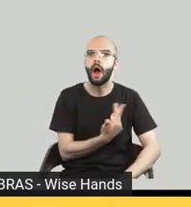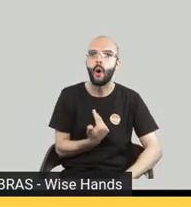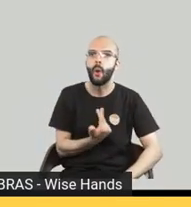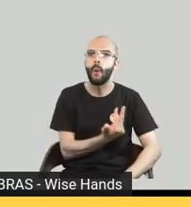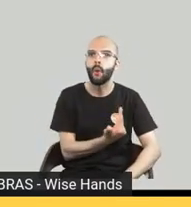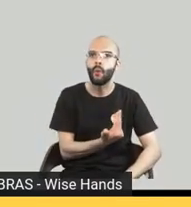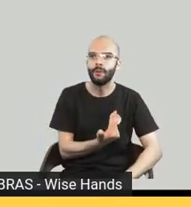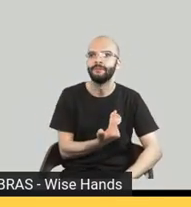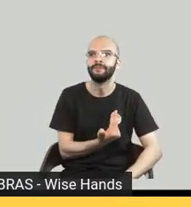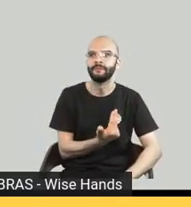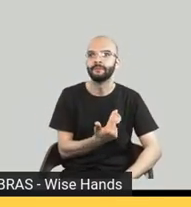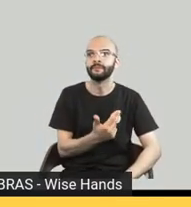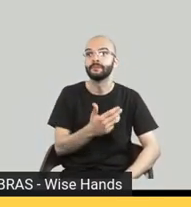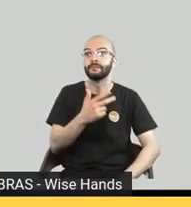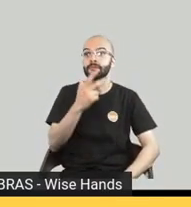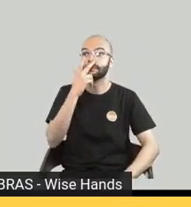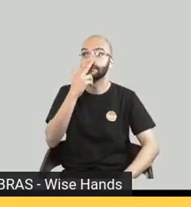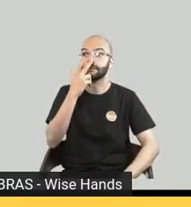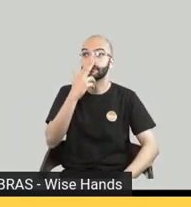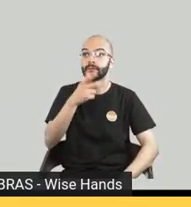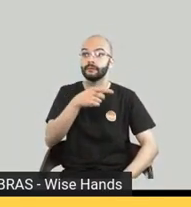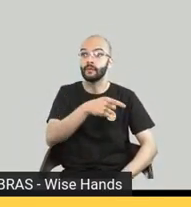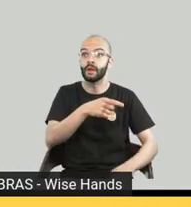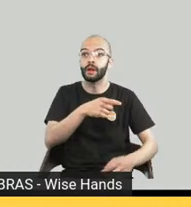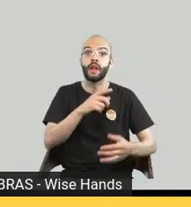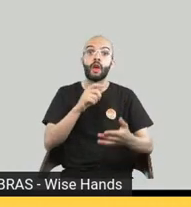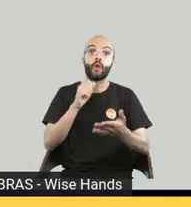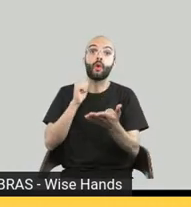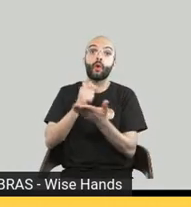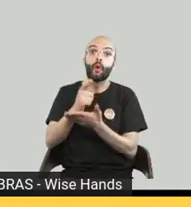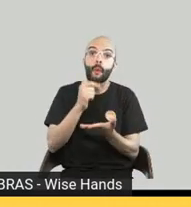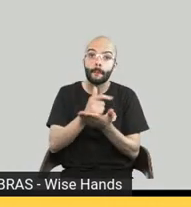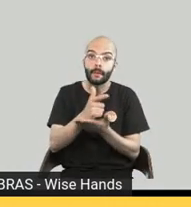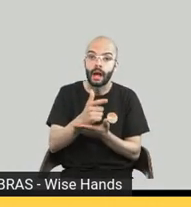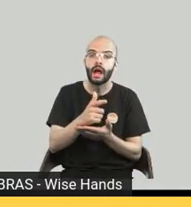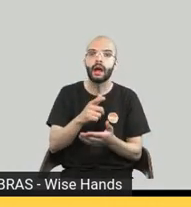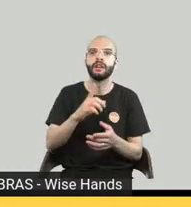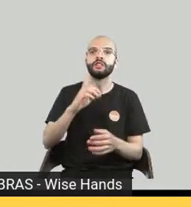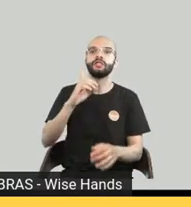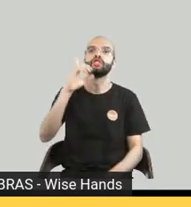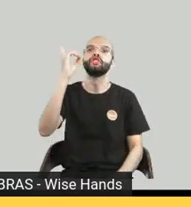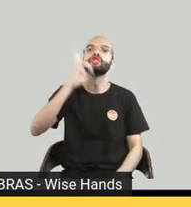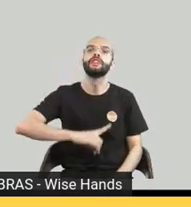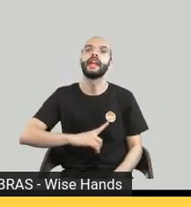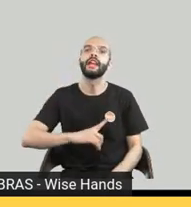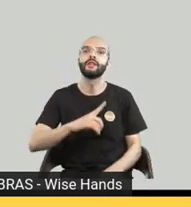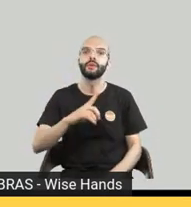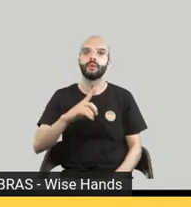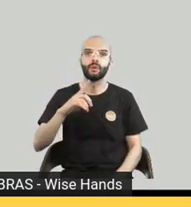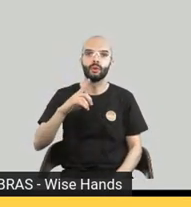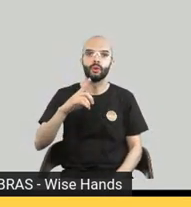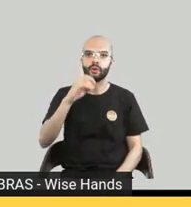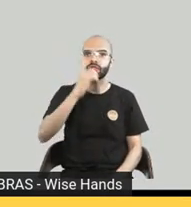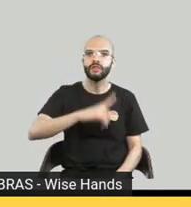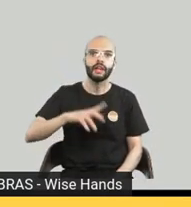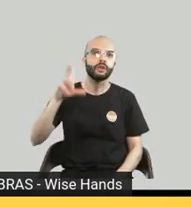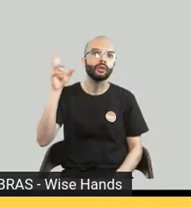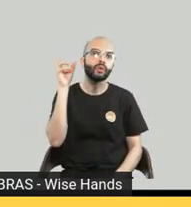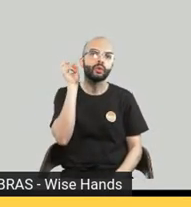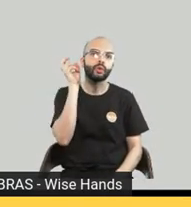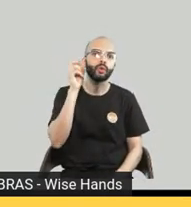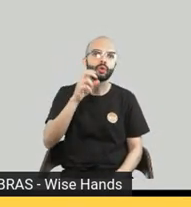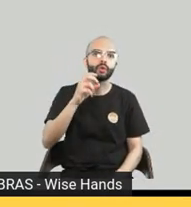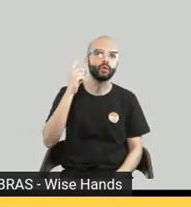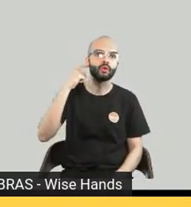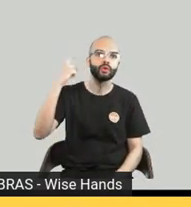direitos do som da voz dessa pessoa e fazer de repente gravar um audiolivro exato isso já existe já é uma